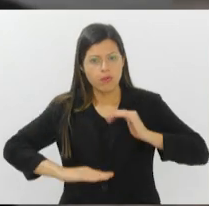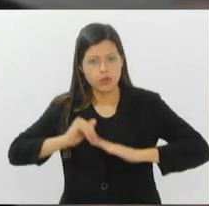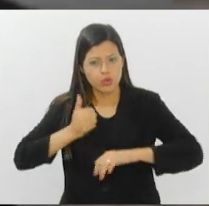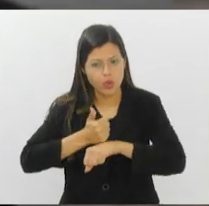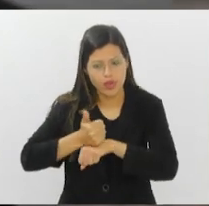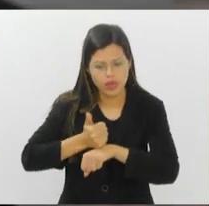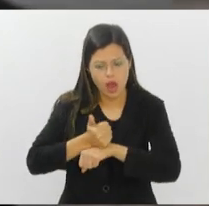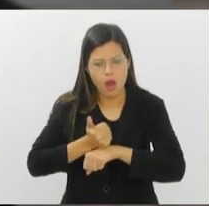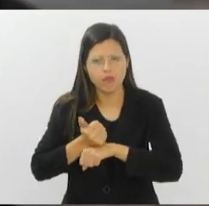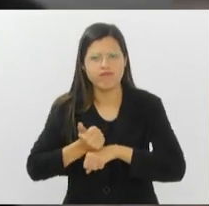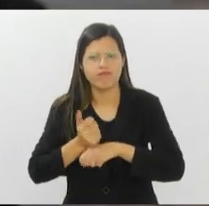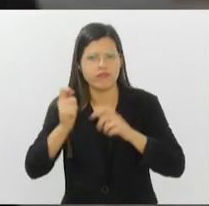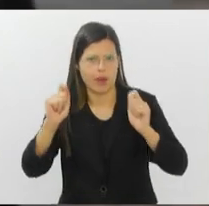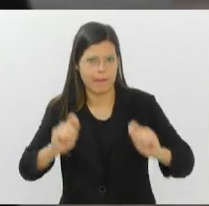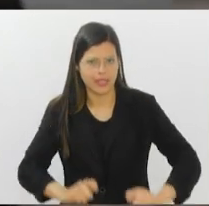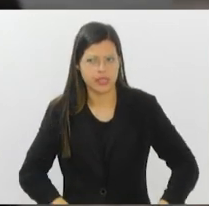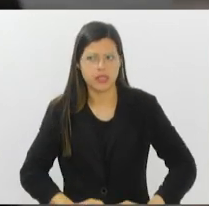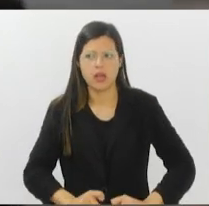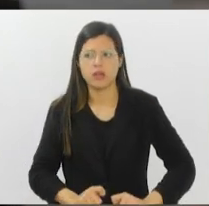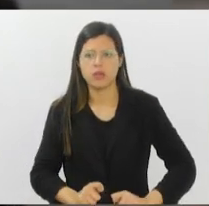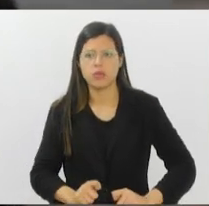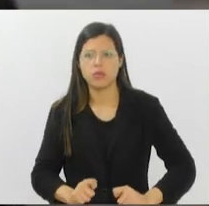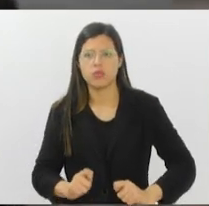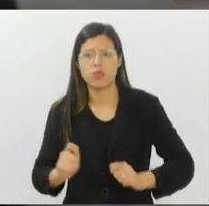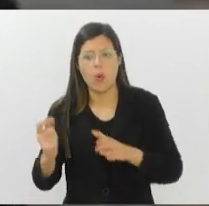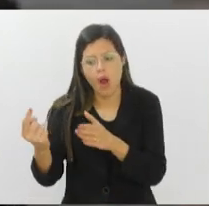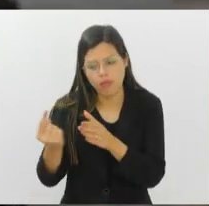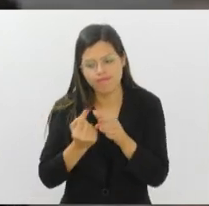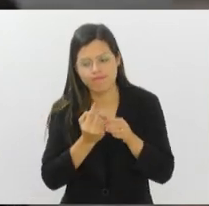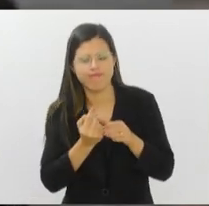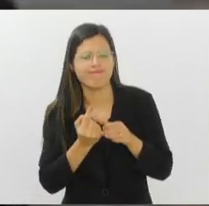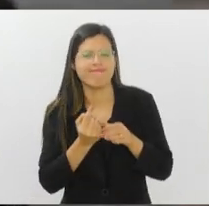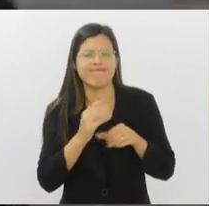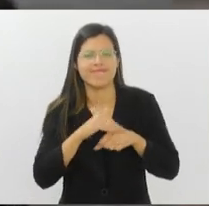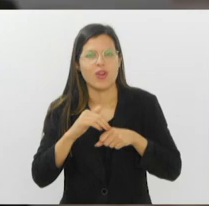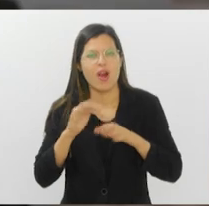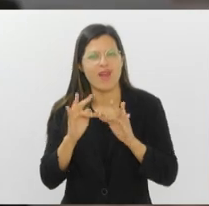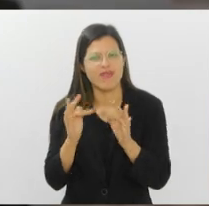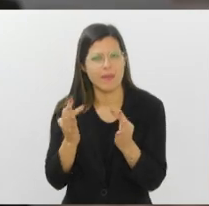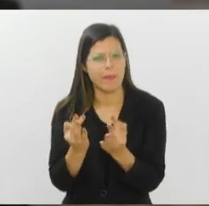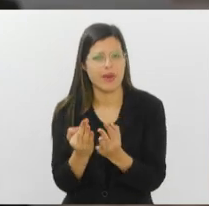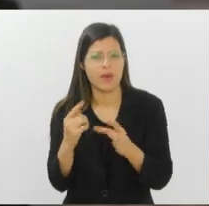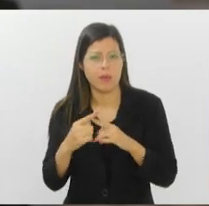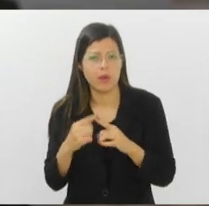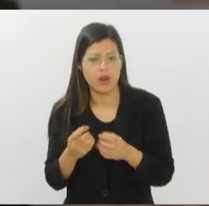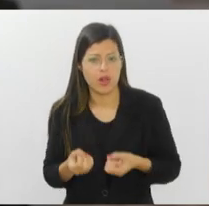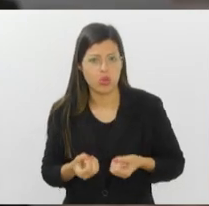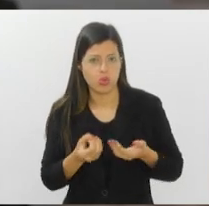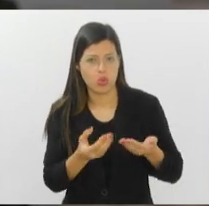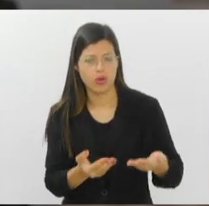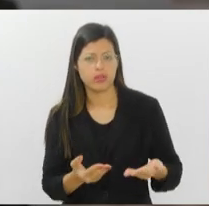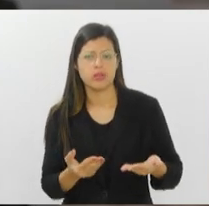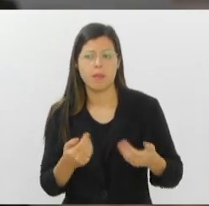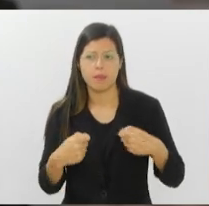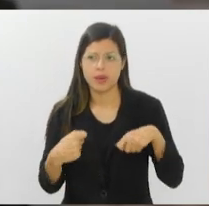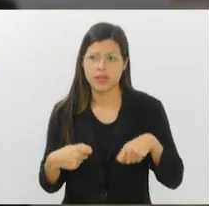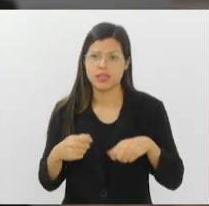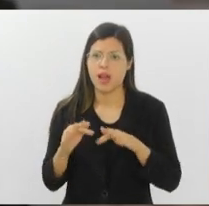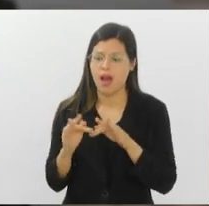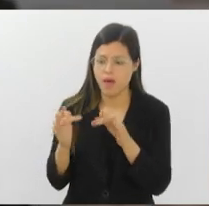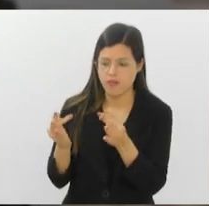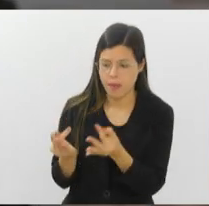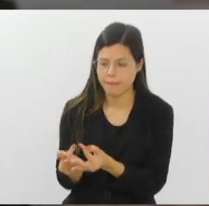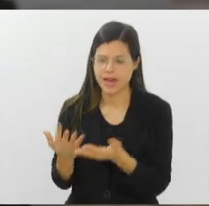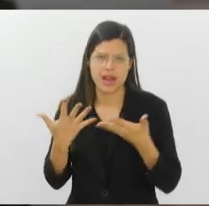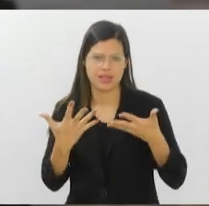capacitados, devidamente capacitados, a acolher a família. Porque a doação só existe com o sentimento do familiar e naquele